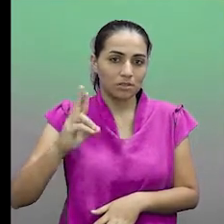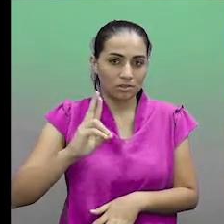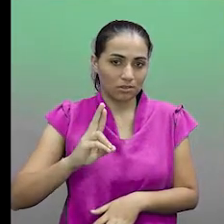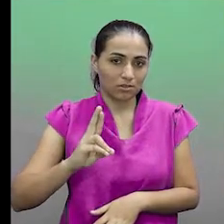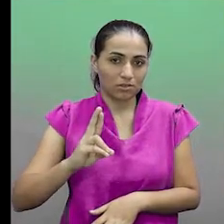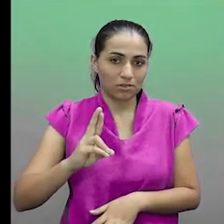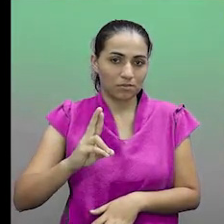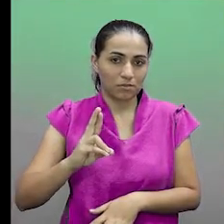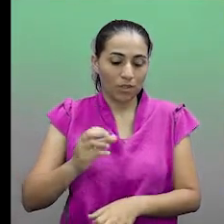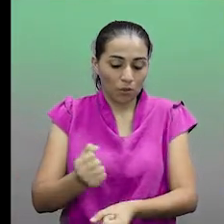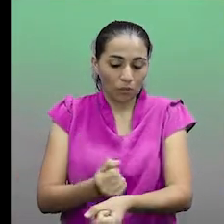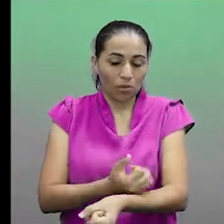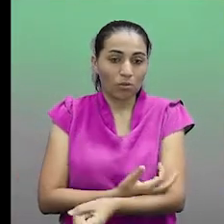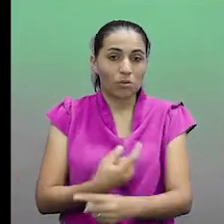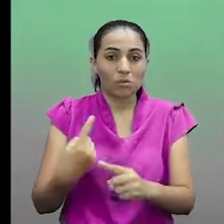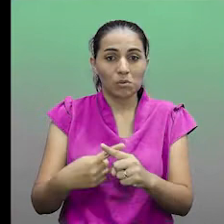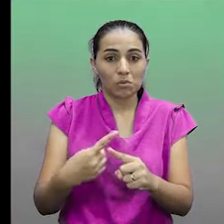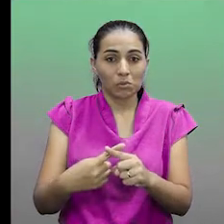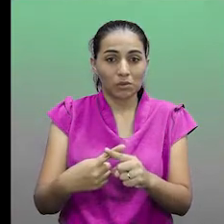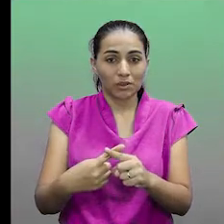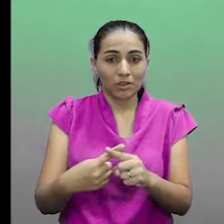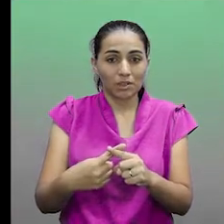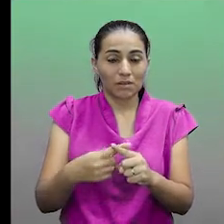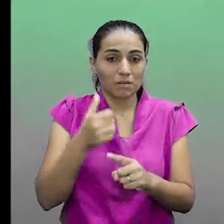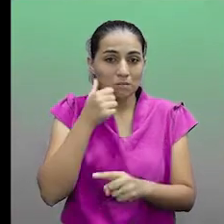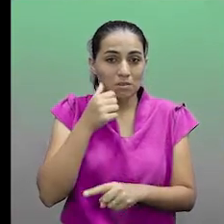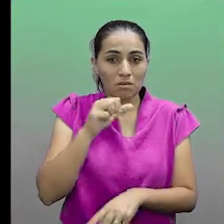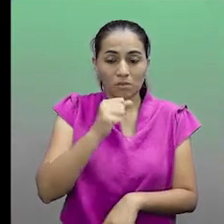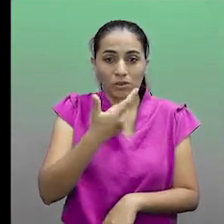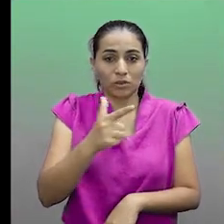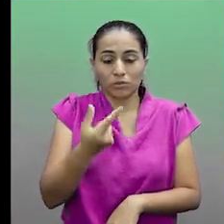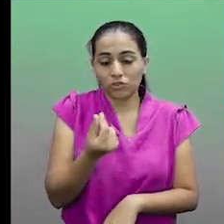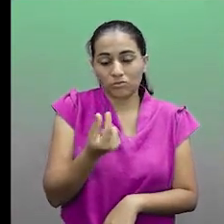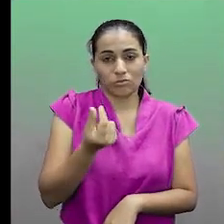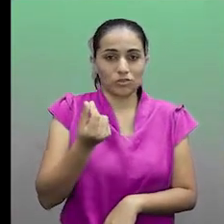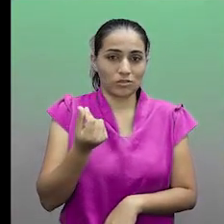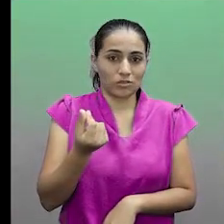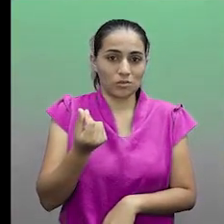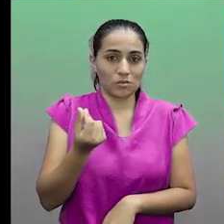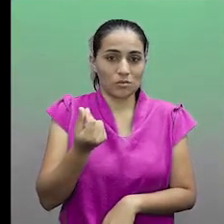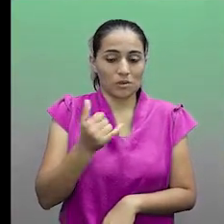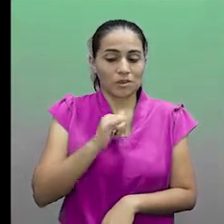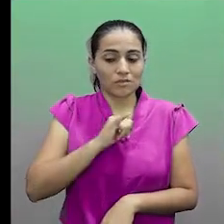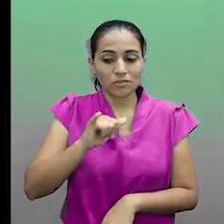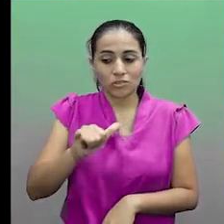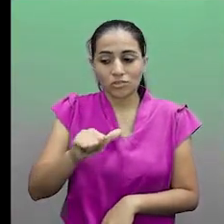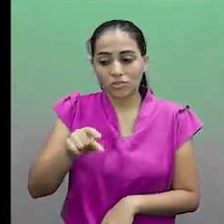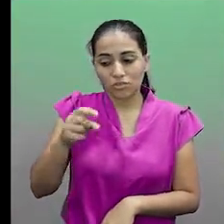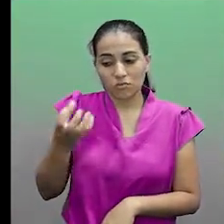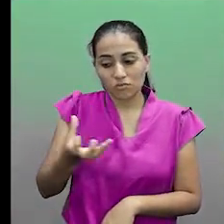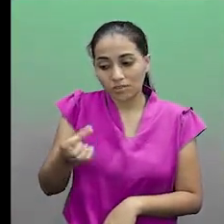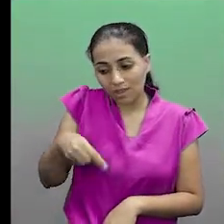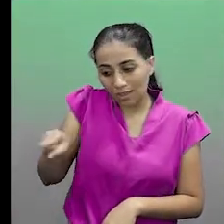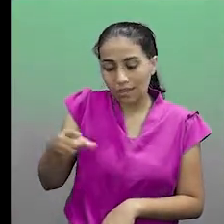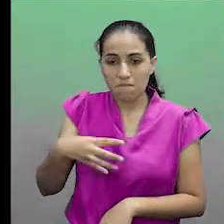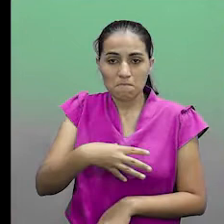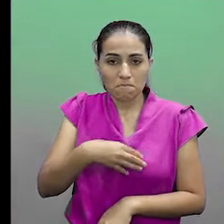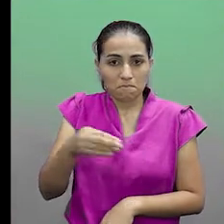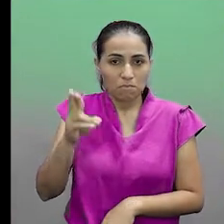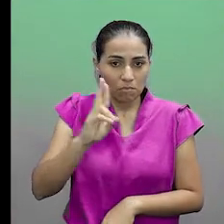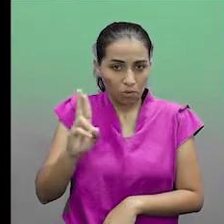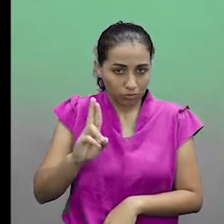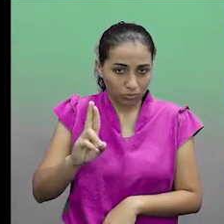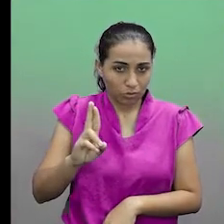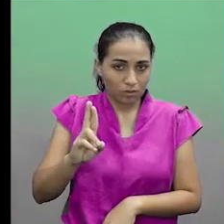Eu me emociono porque ela não tinha cabeleireira, não tinha dinheiro, e ela falou, meu filho, se você quer ir para Rondônia,